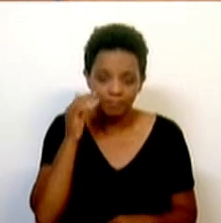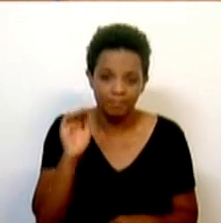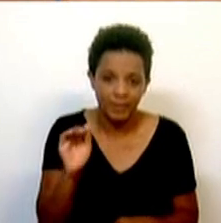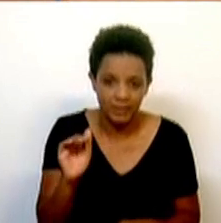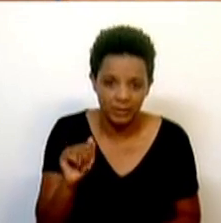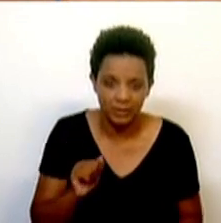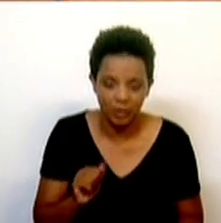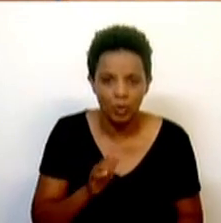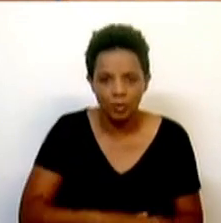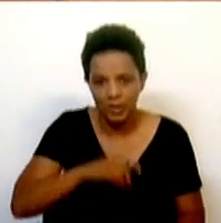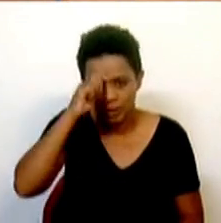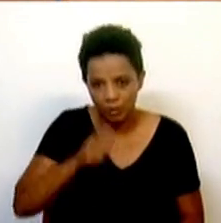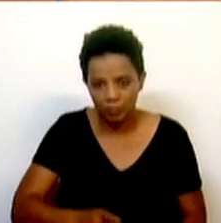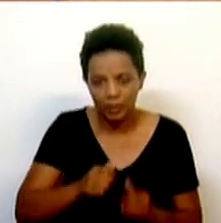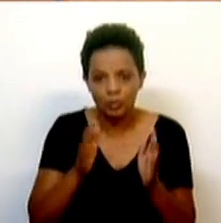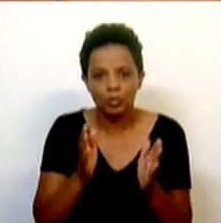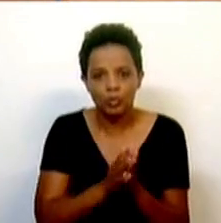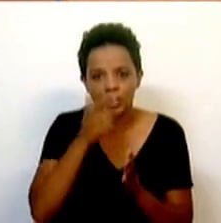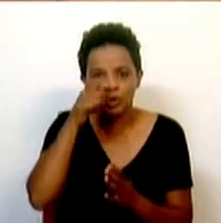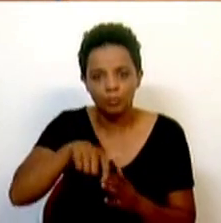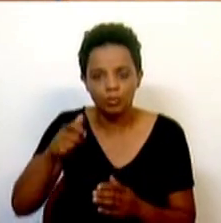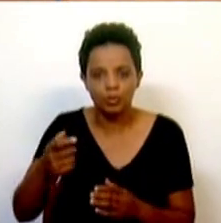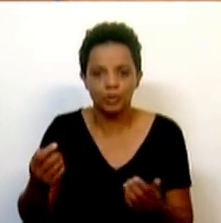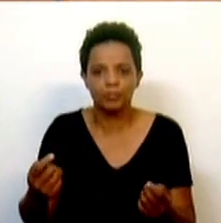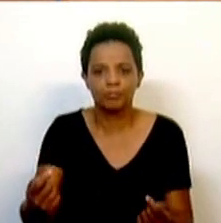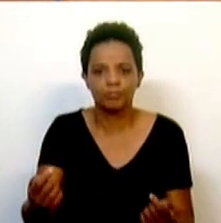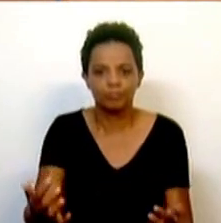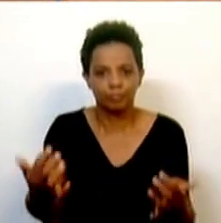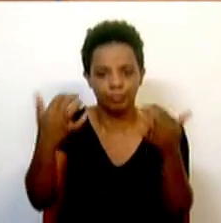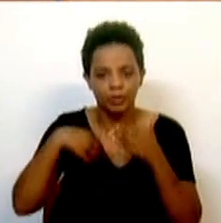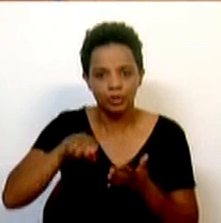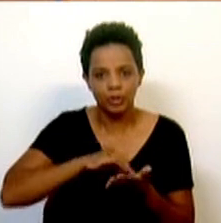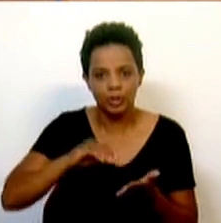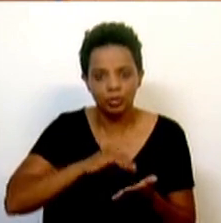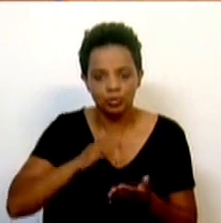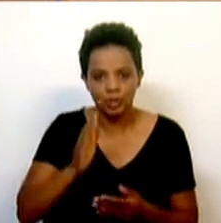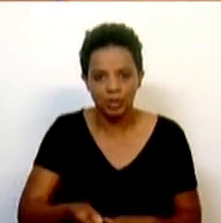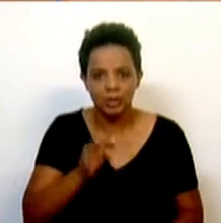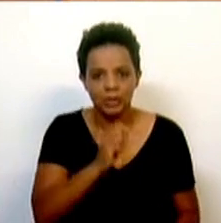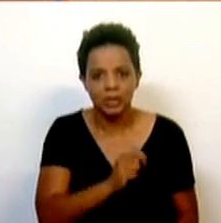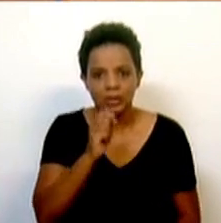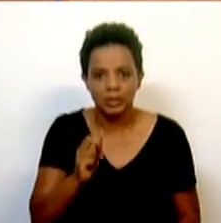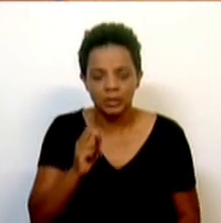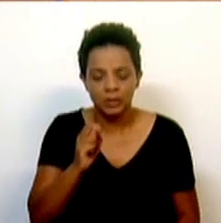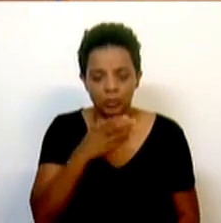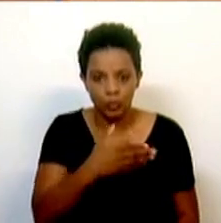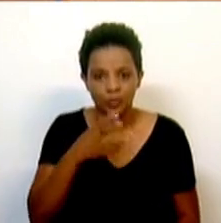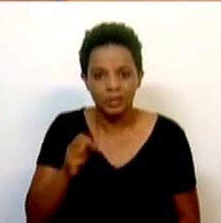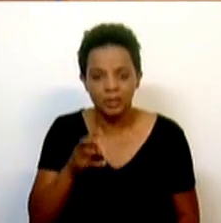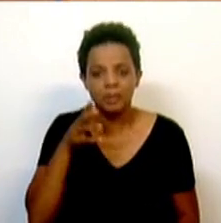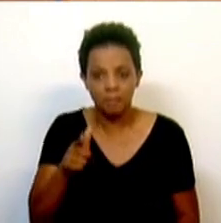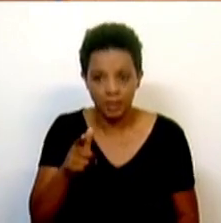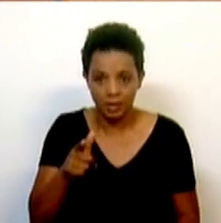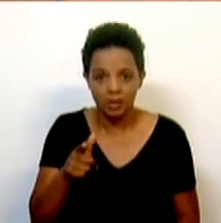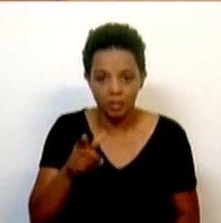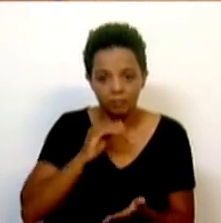atenção para o respeito a todos aqueles que nos vão visitar. Estão já inscritos 313 mil peregrinos ao dia de